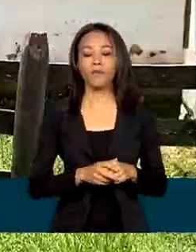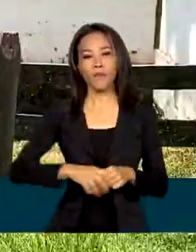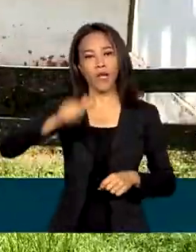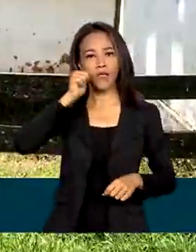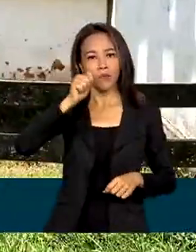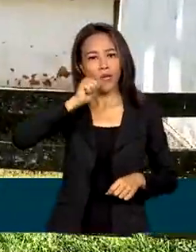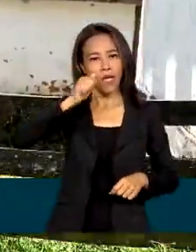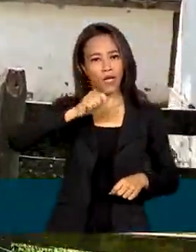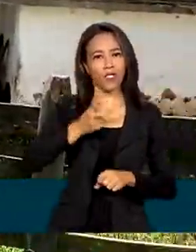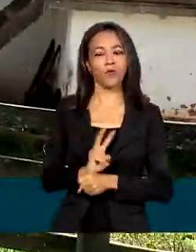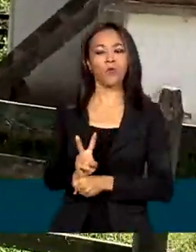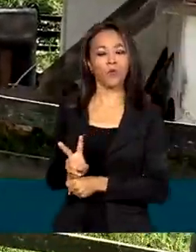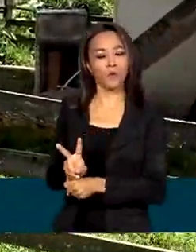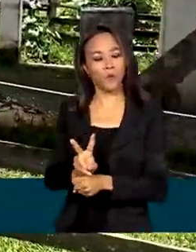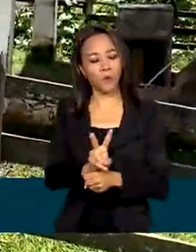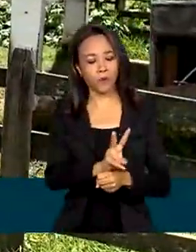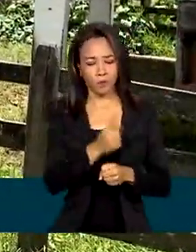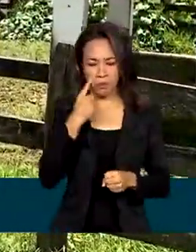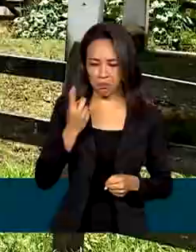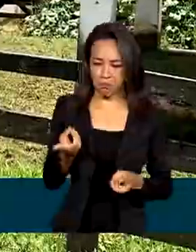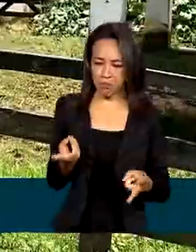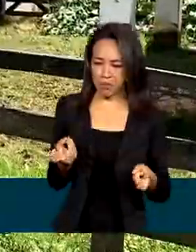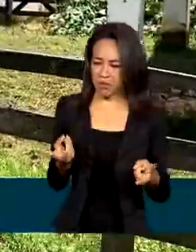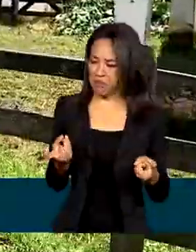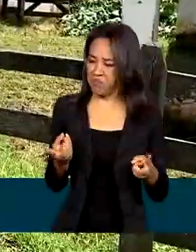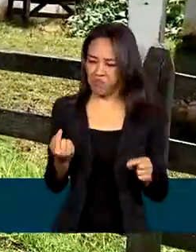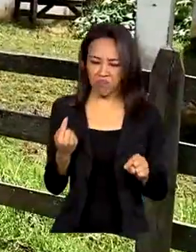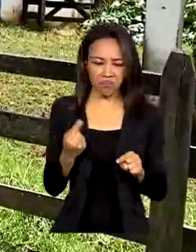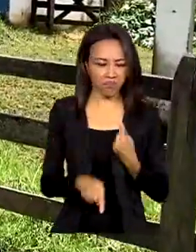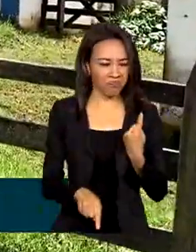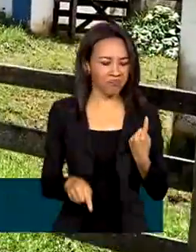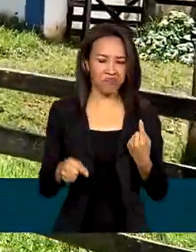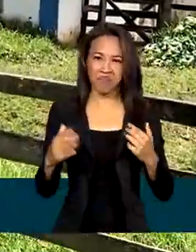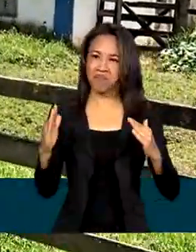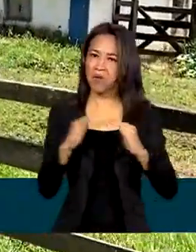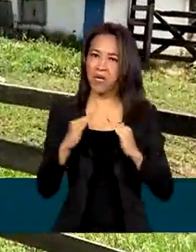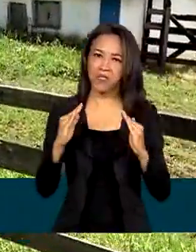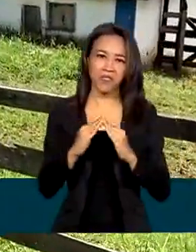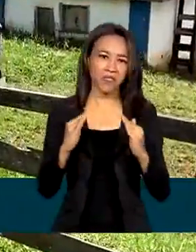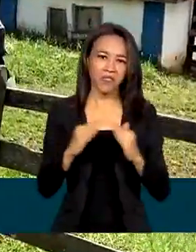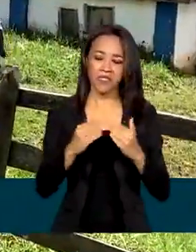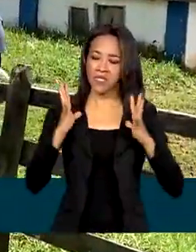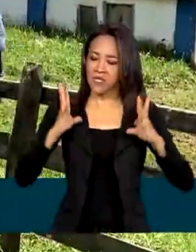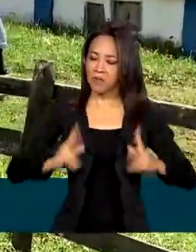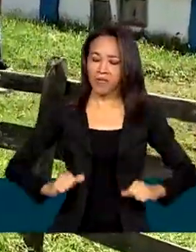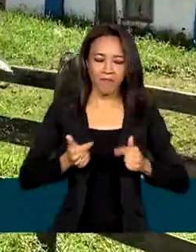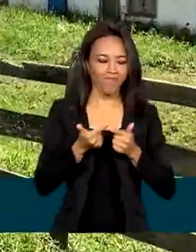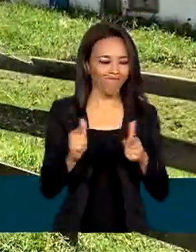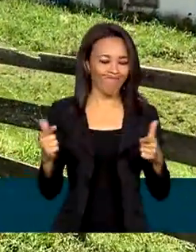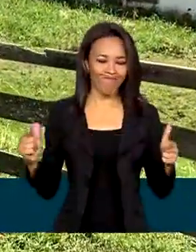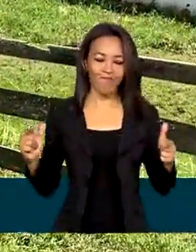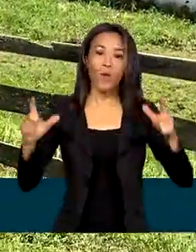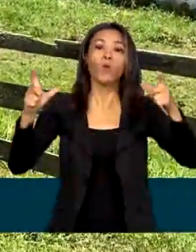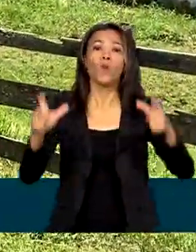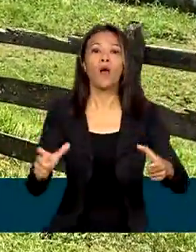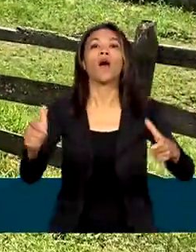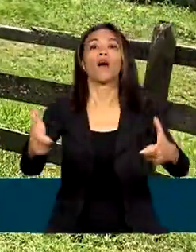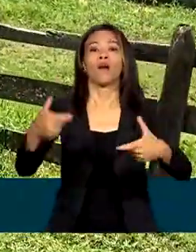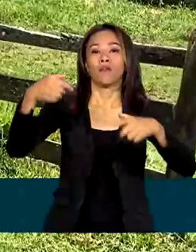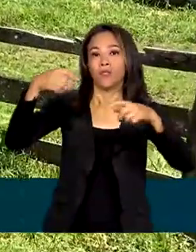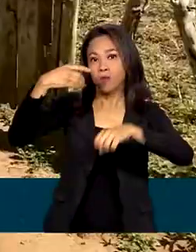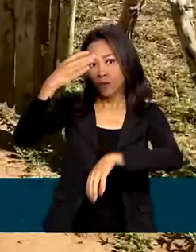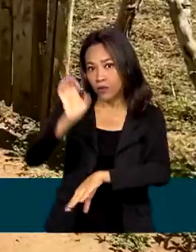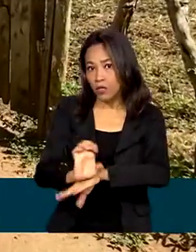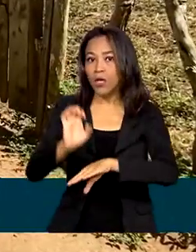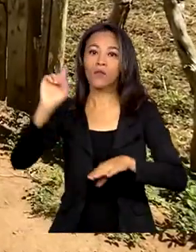fiscais confirmou as péssimas condições de moradia, sem conservação e higiene. A propriedade fica em Bom Jardim